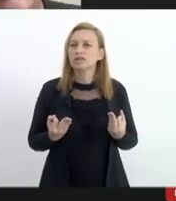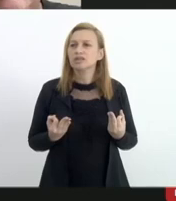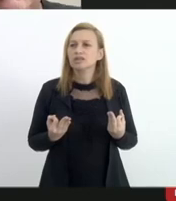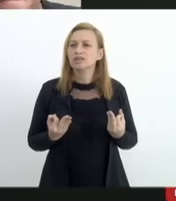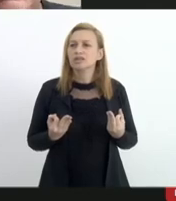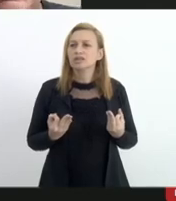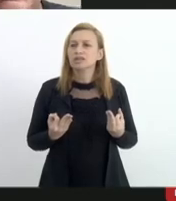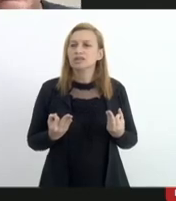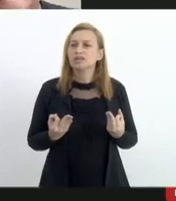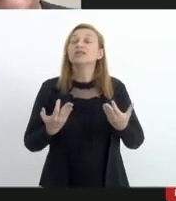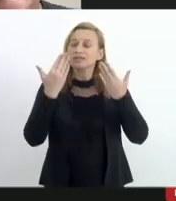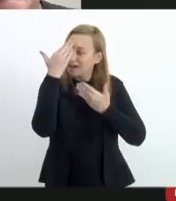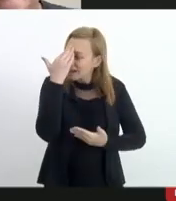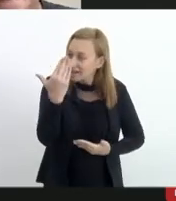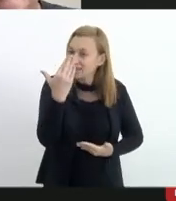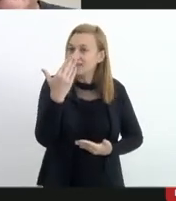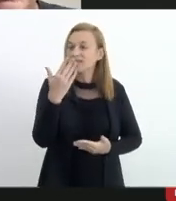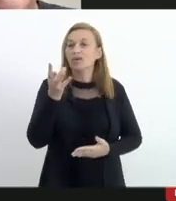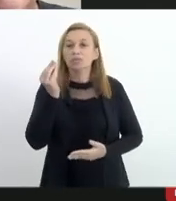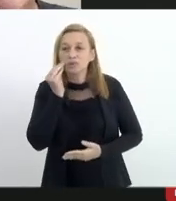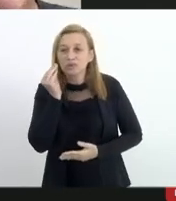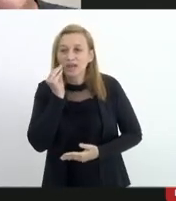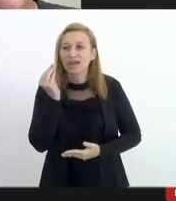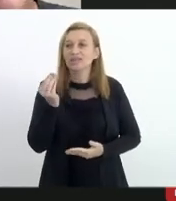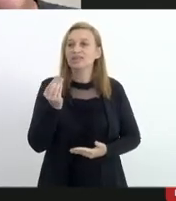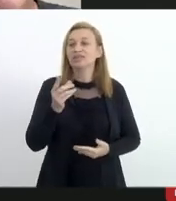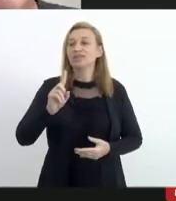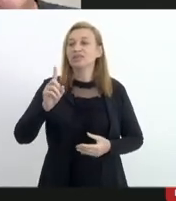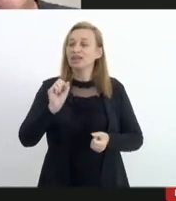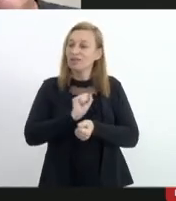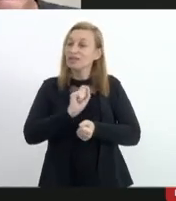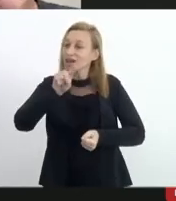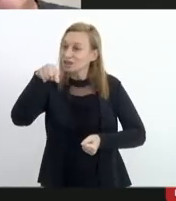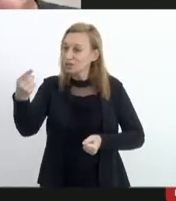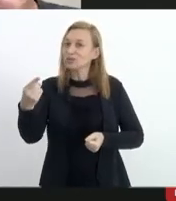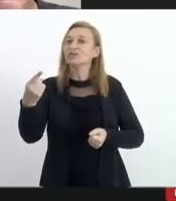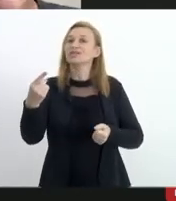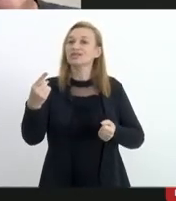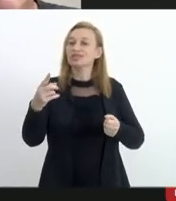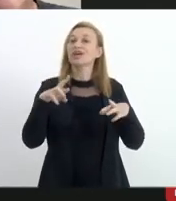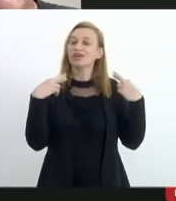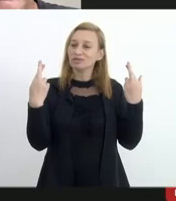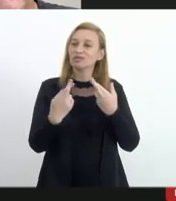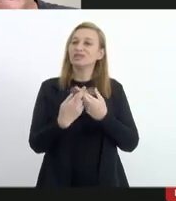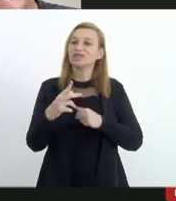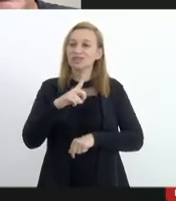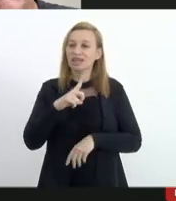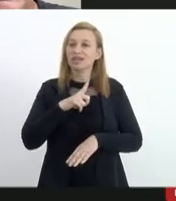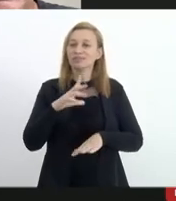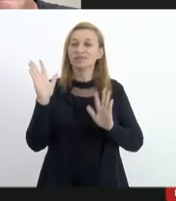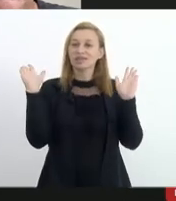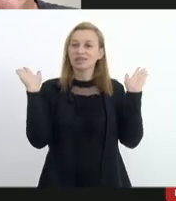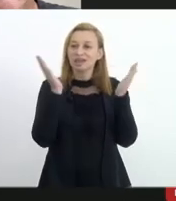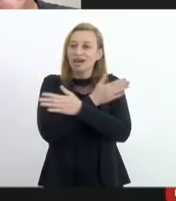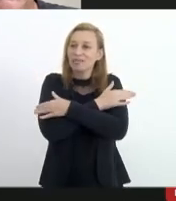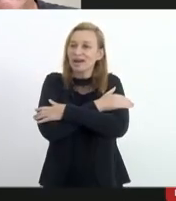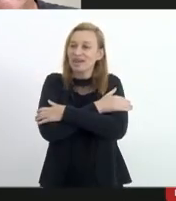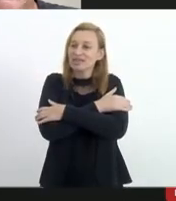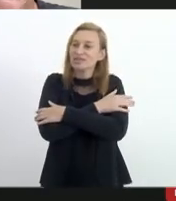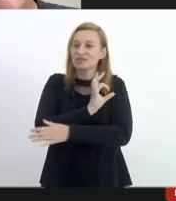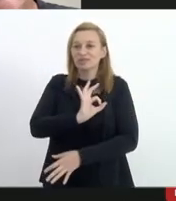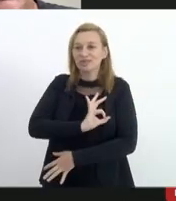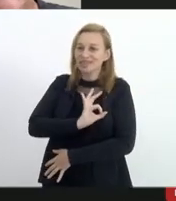só mesmo agradecer a oportunidade e esperar próximas ocasiões que a gente vai estar reunidos aí um abraço aí Blas um abraço nosso